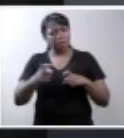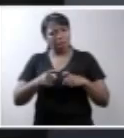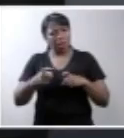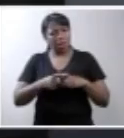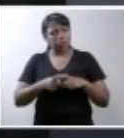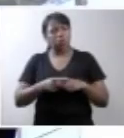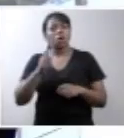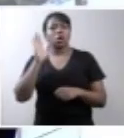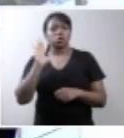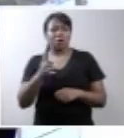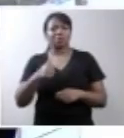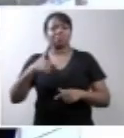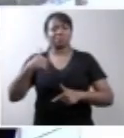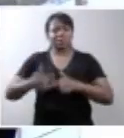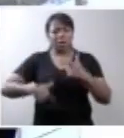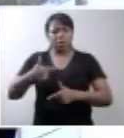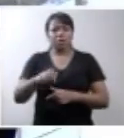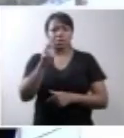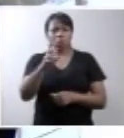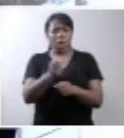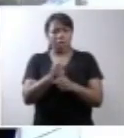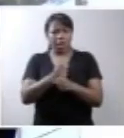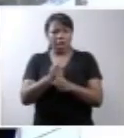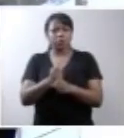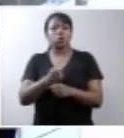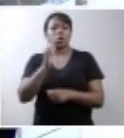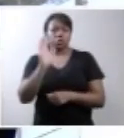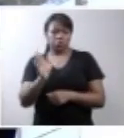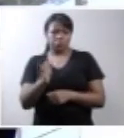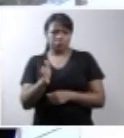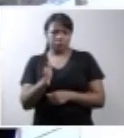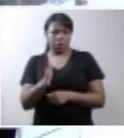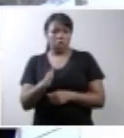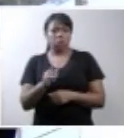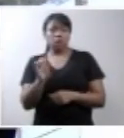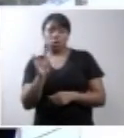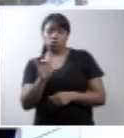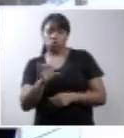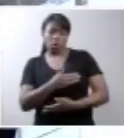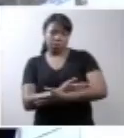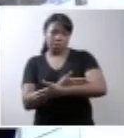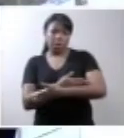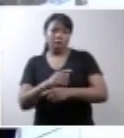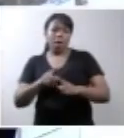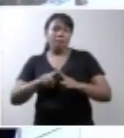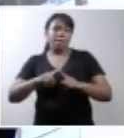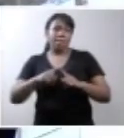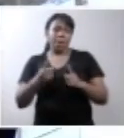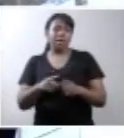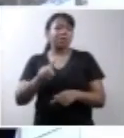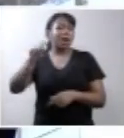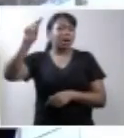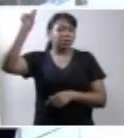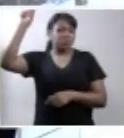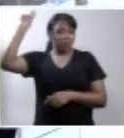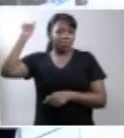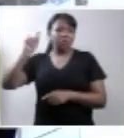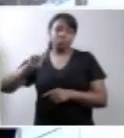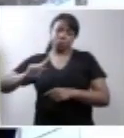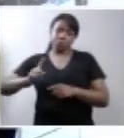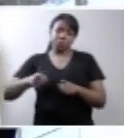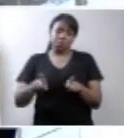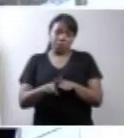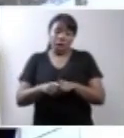anos, 50 anos dedicado à obstetrícia, não só nas maternidades, dos IAPs, antigamente e depois,